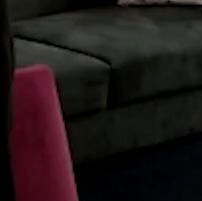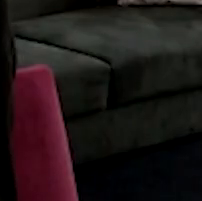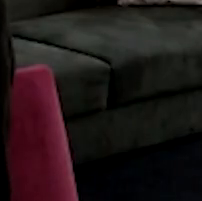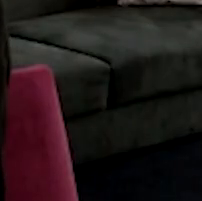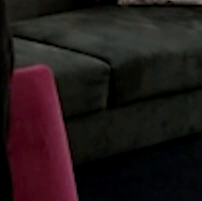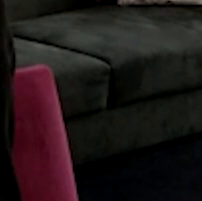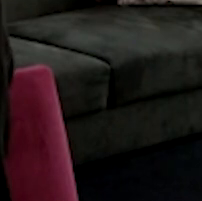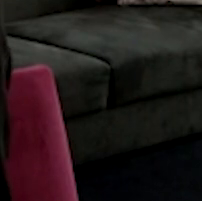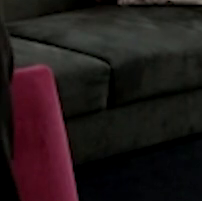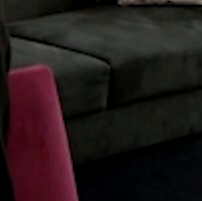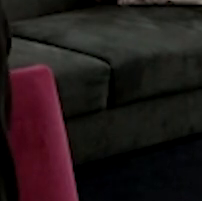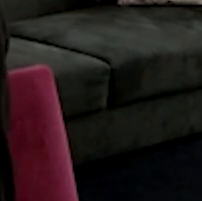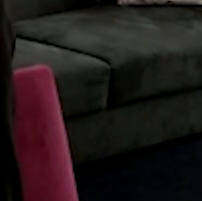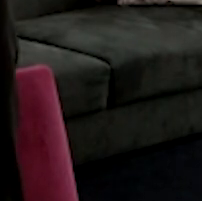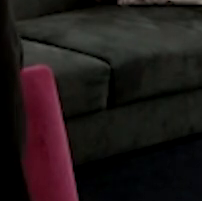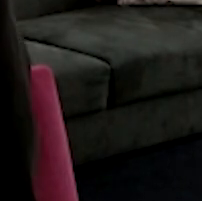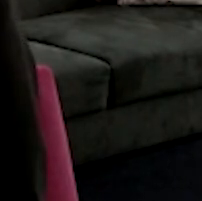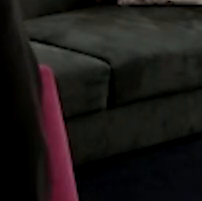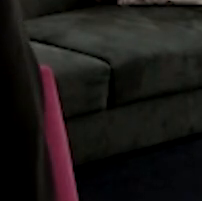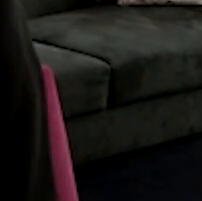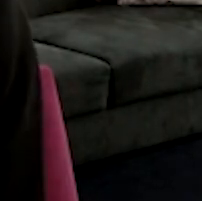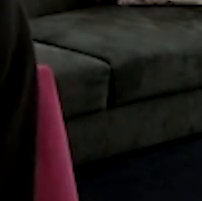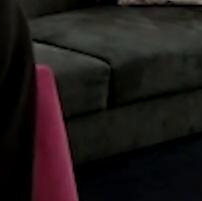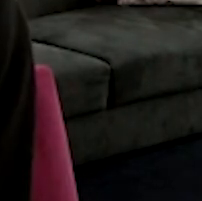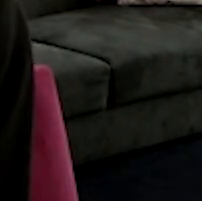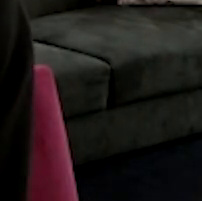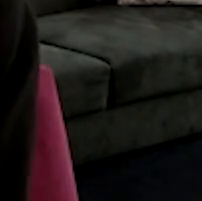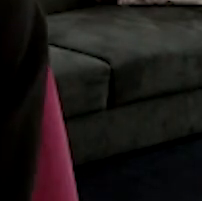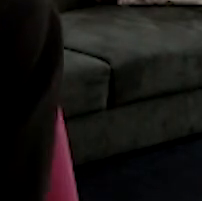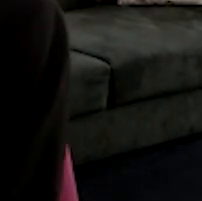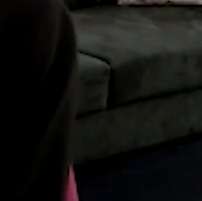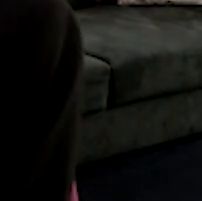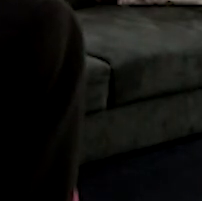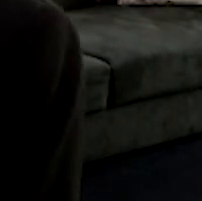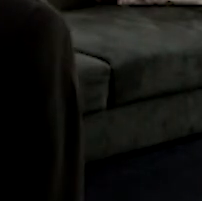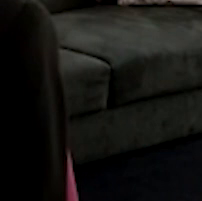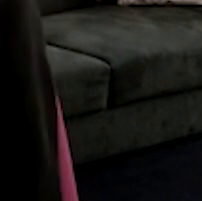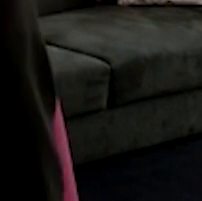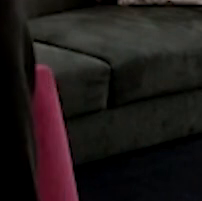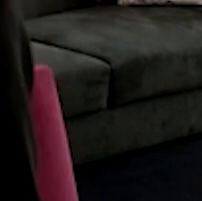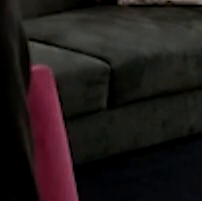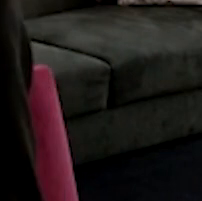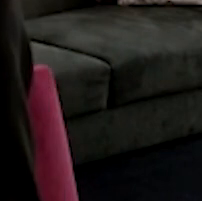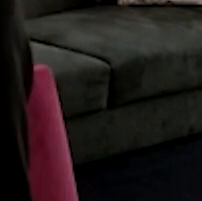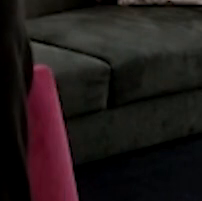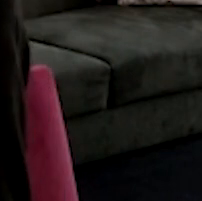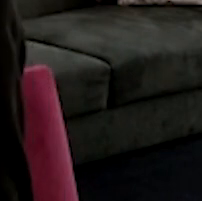é um motivo para celebrar portanto as despedidas de solteiro as despedidas do casamento